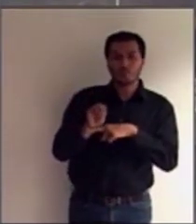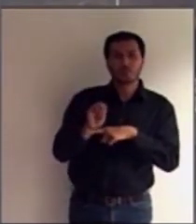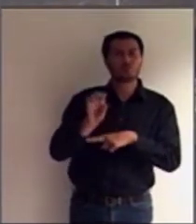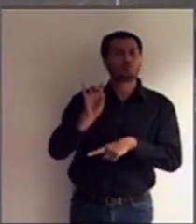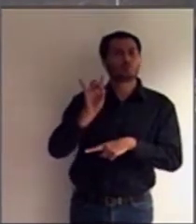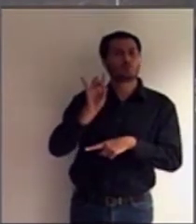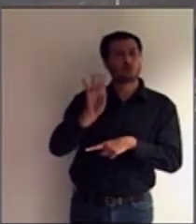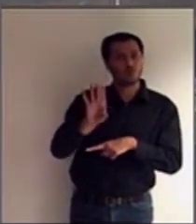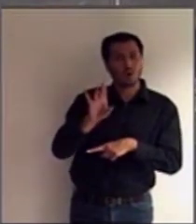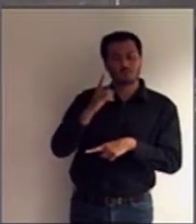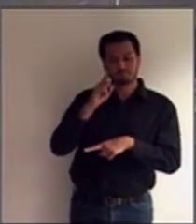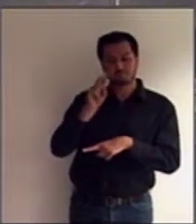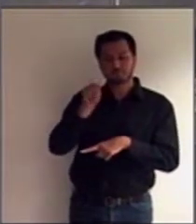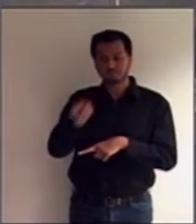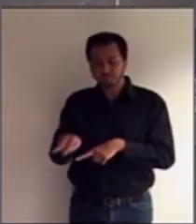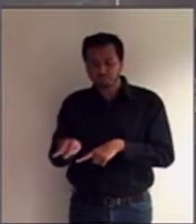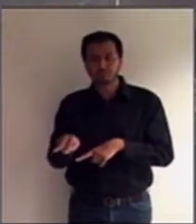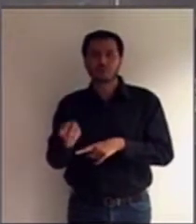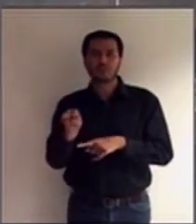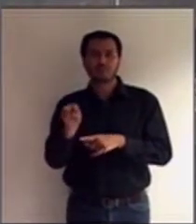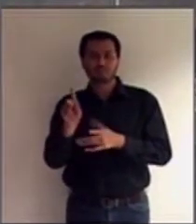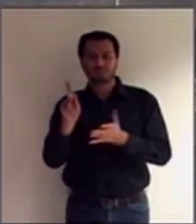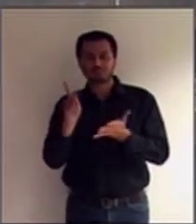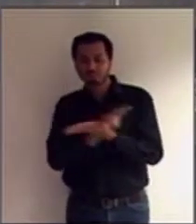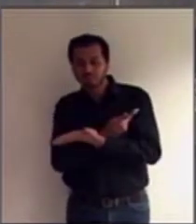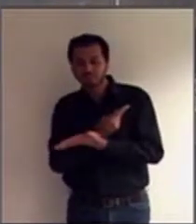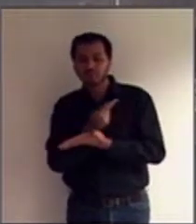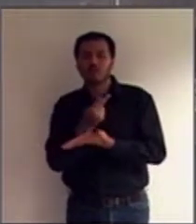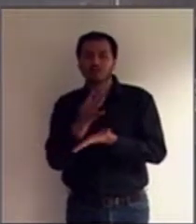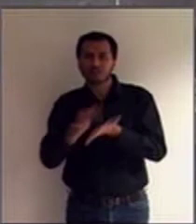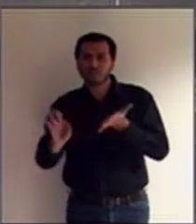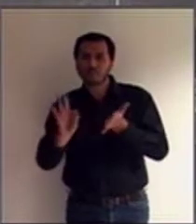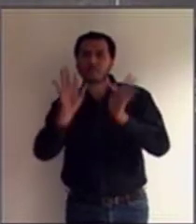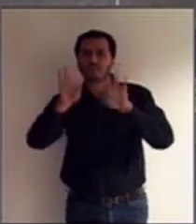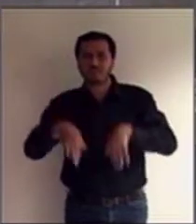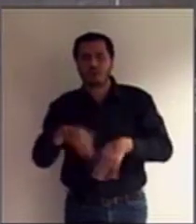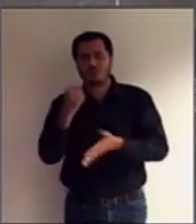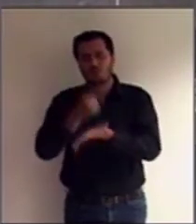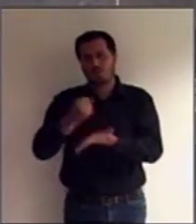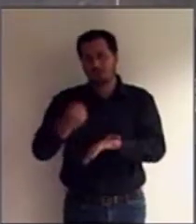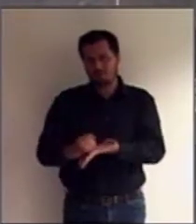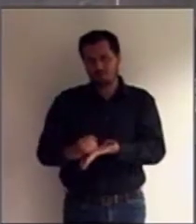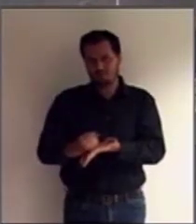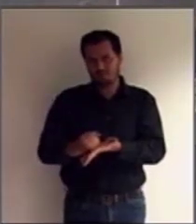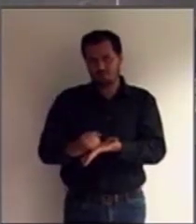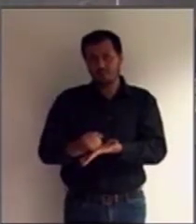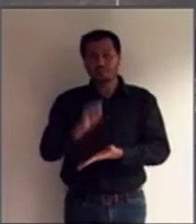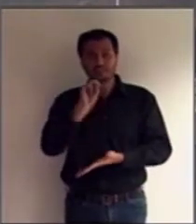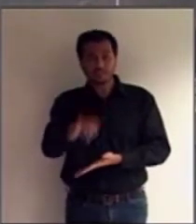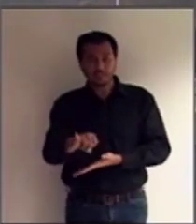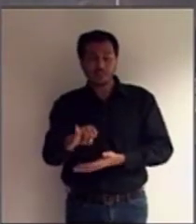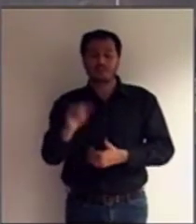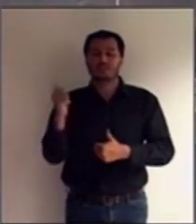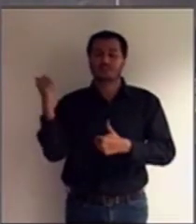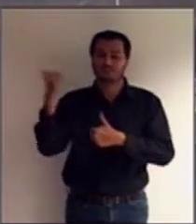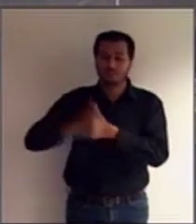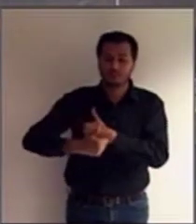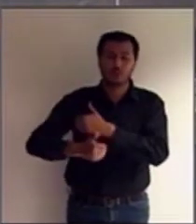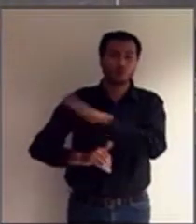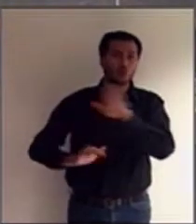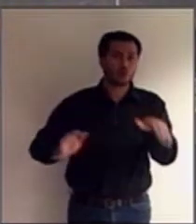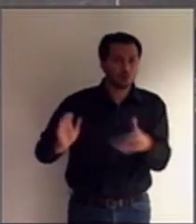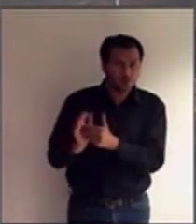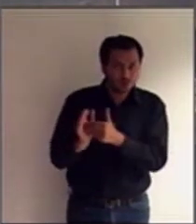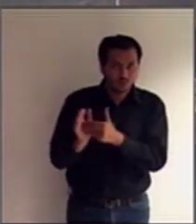das verbas no caso de uma rescisão de contrato. Se a interdição for total, por outro lado,